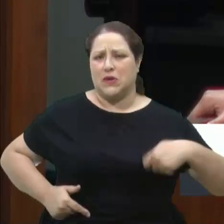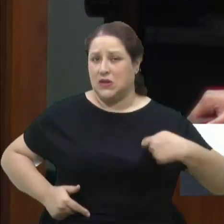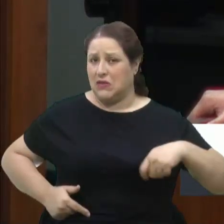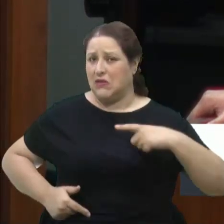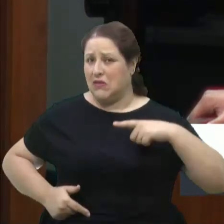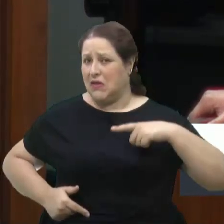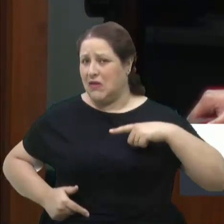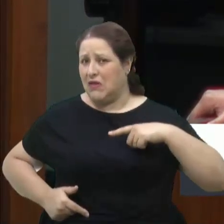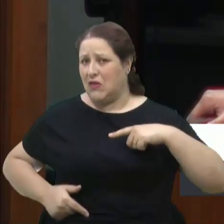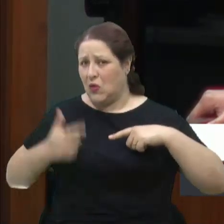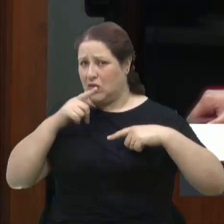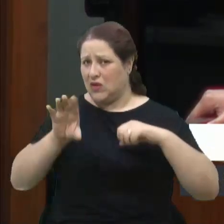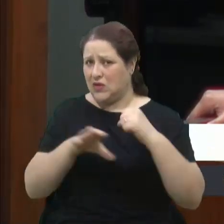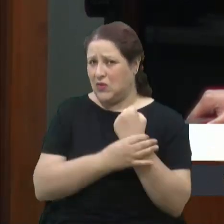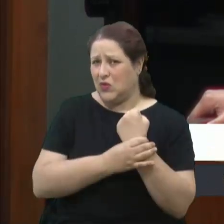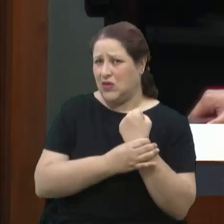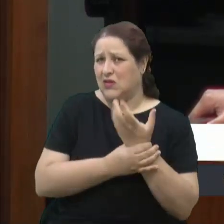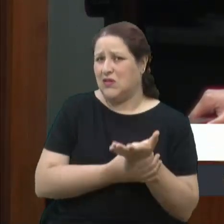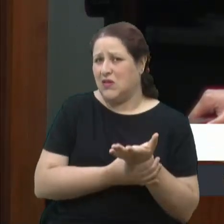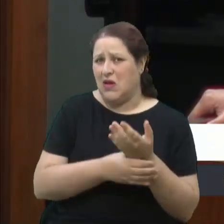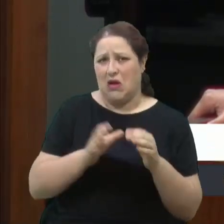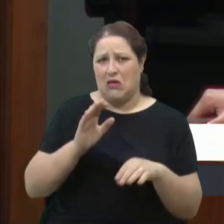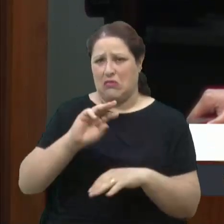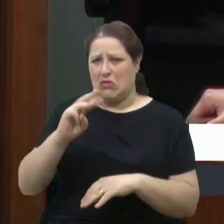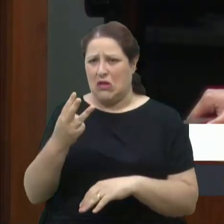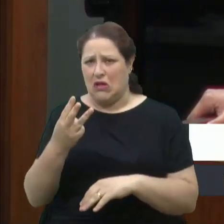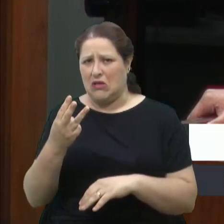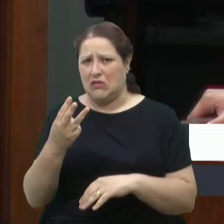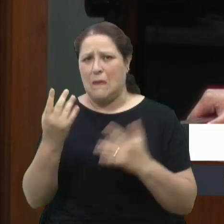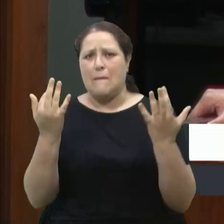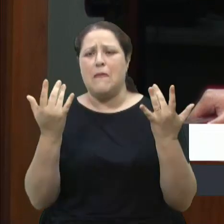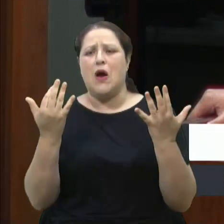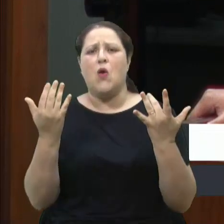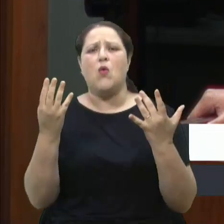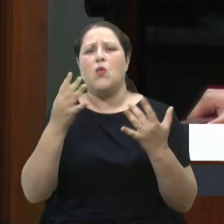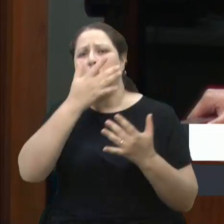Mais de três? Quantas mãos cada pessoa tem?